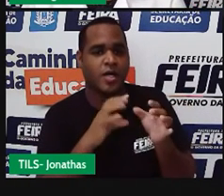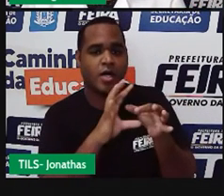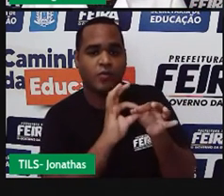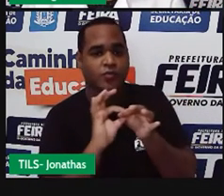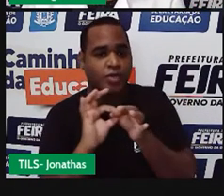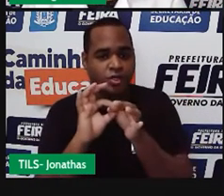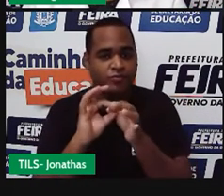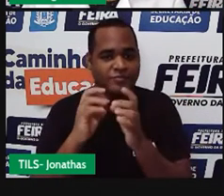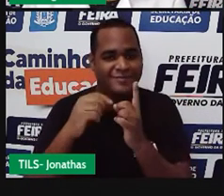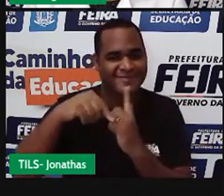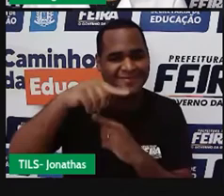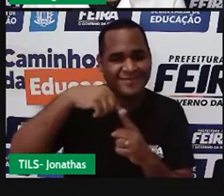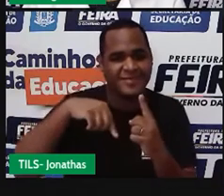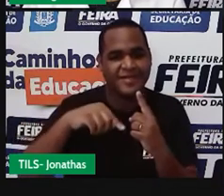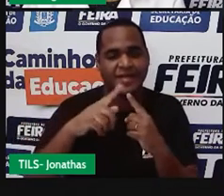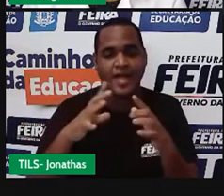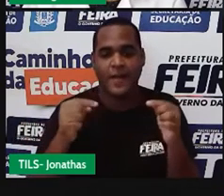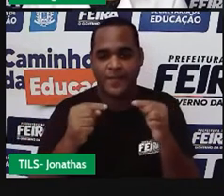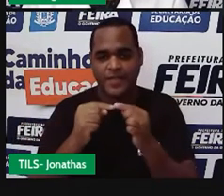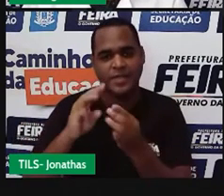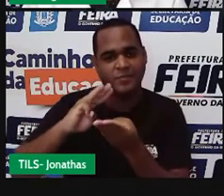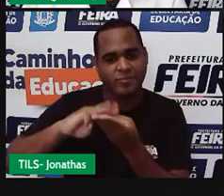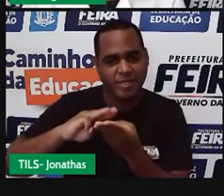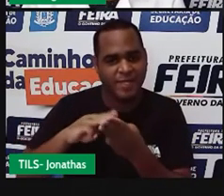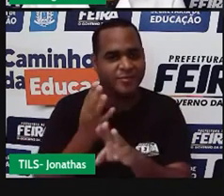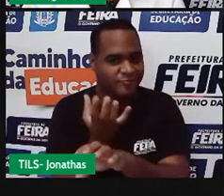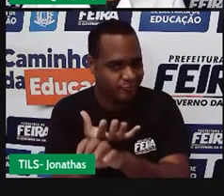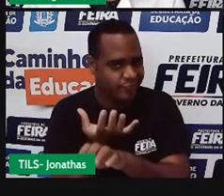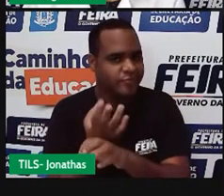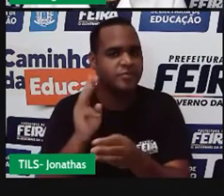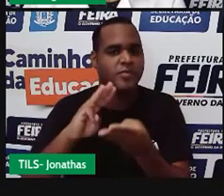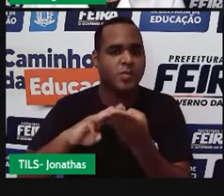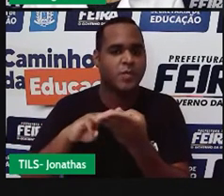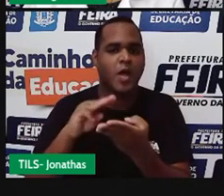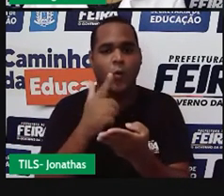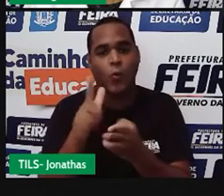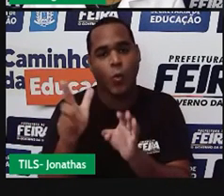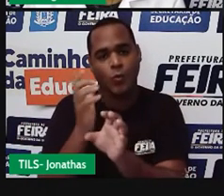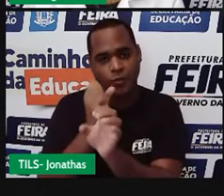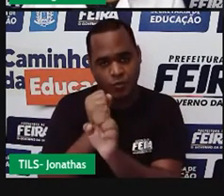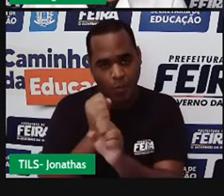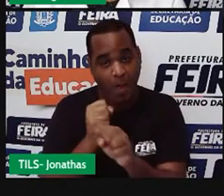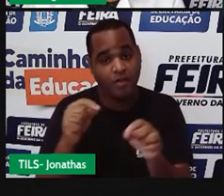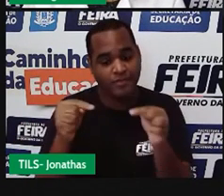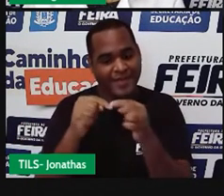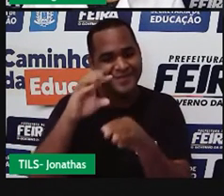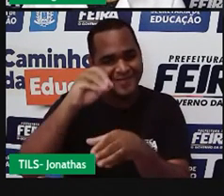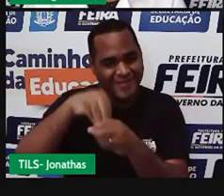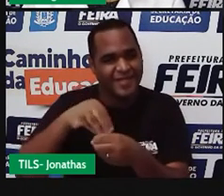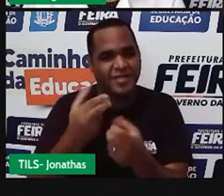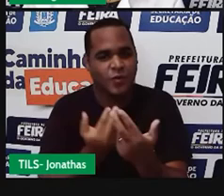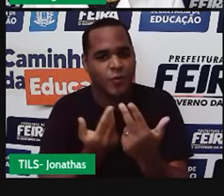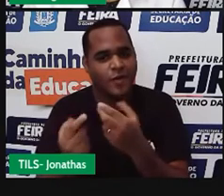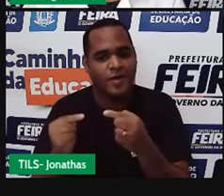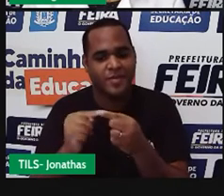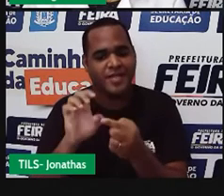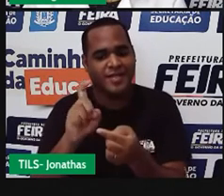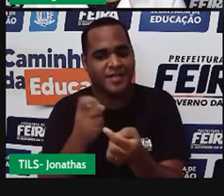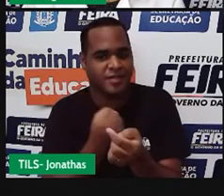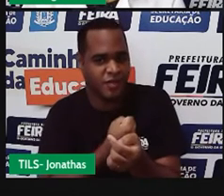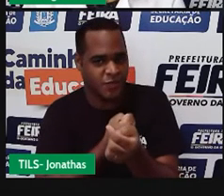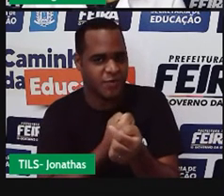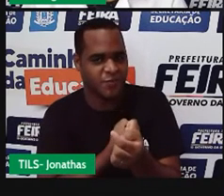de duas ou mais operações matemáticas em um único cálculo determina uma expressão